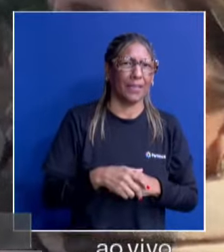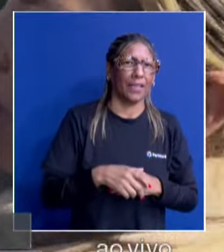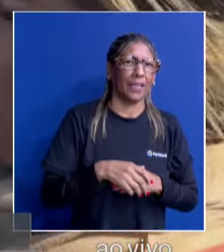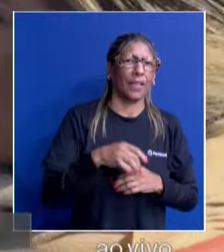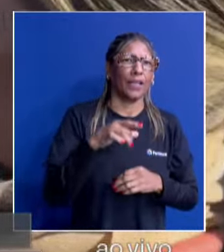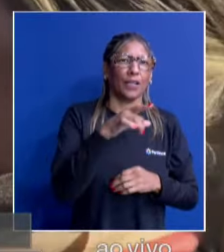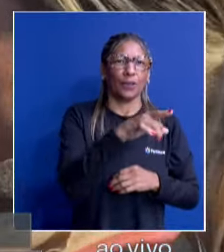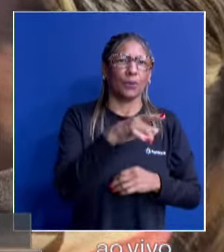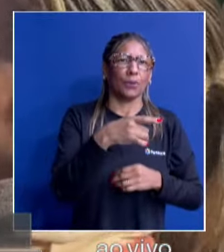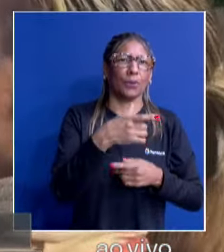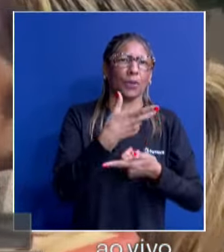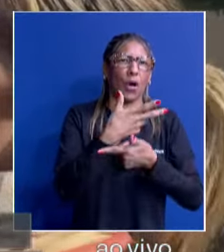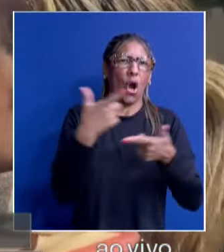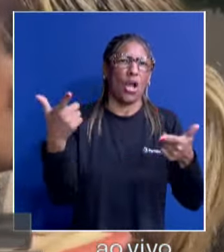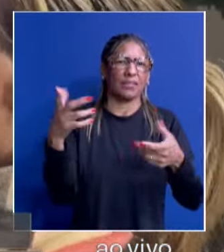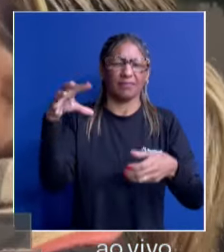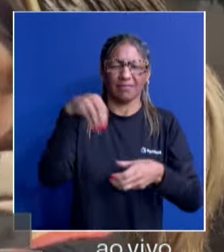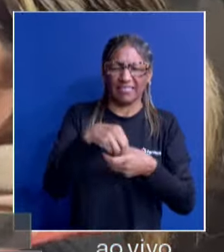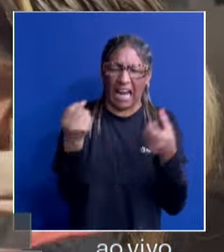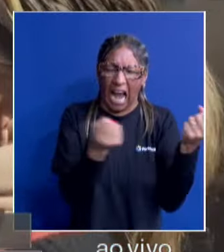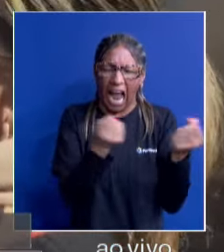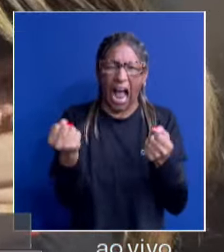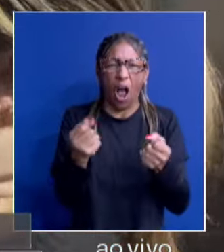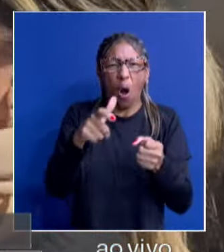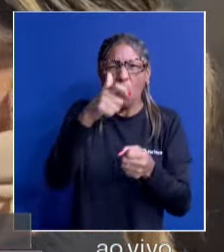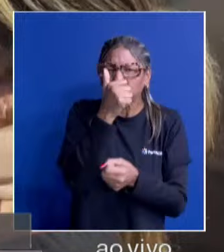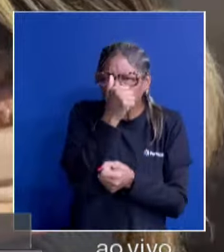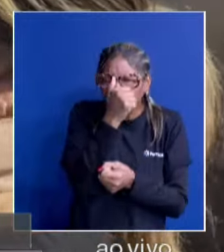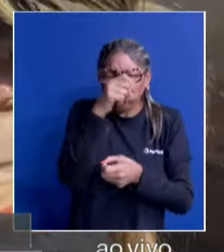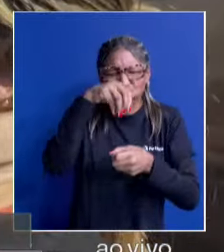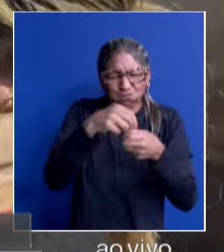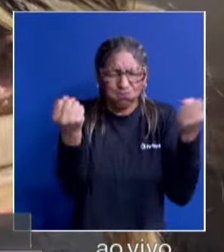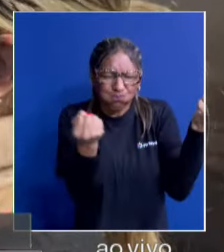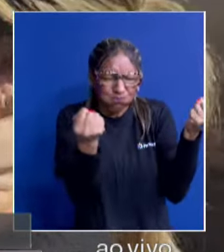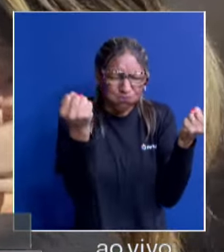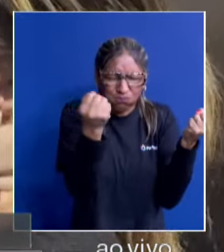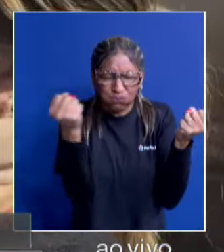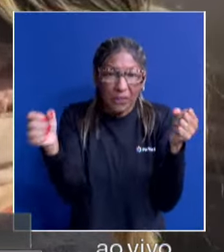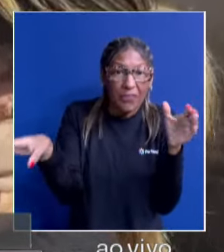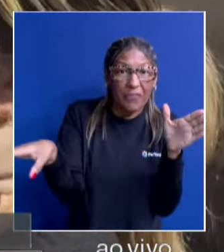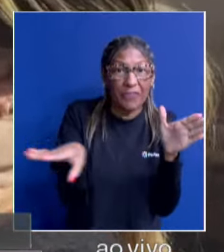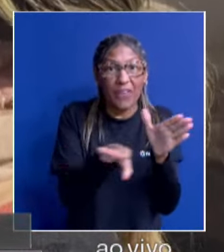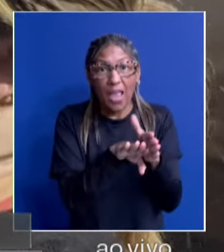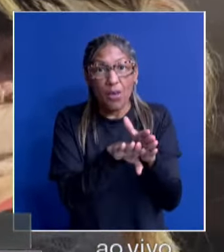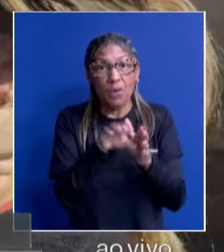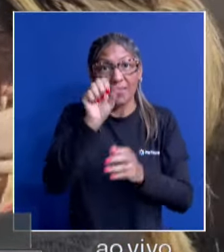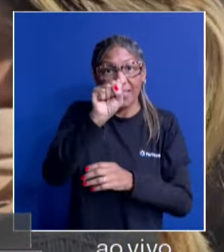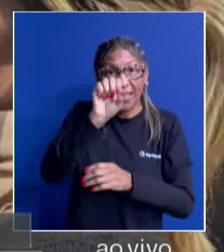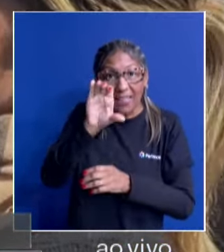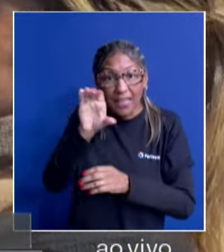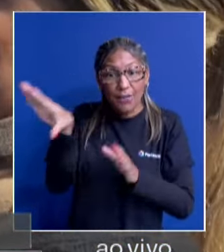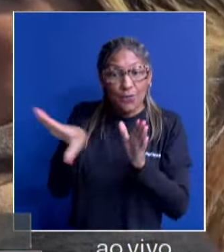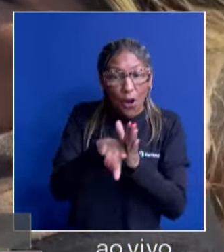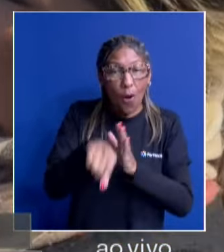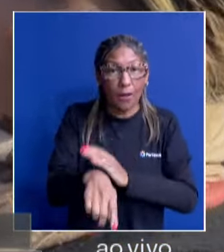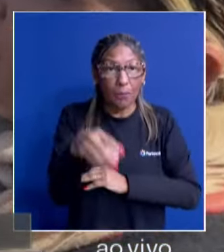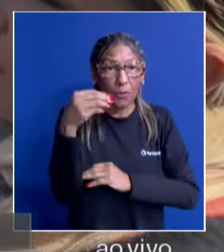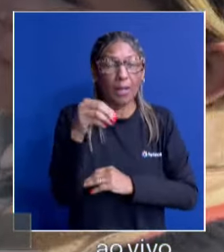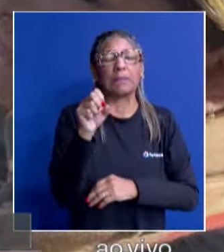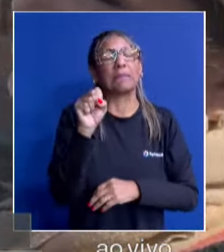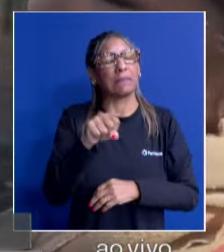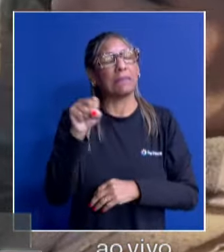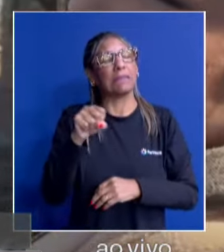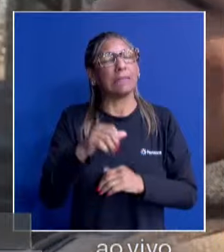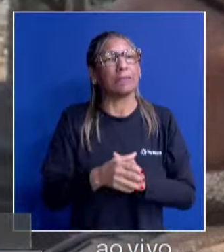contando algumas setas básicas, colocou o que era possível trazer e veio de carro, saiu de Santa Catarina para vir para cá. Amigos, reunimos,